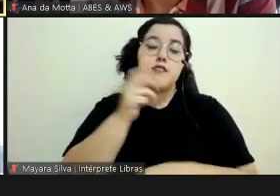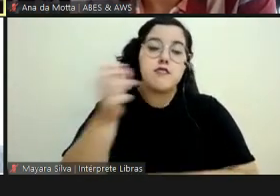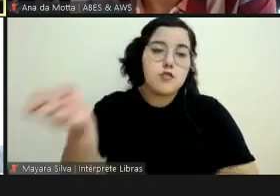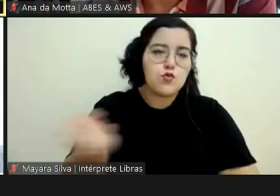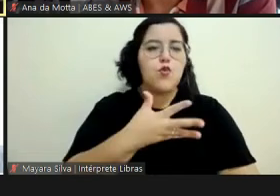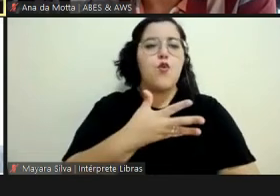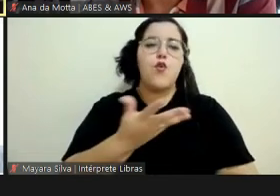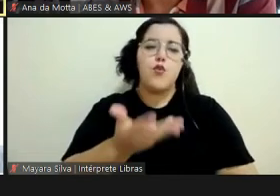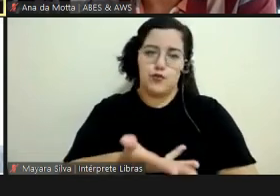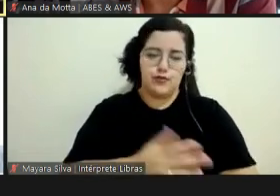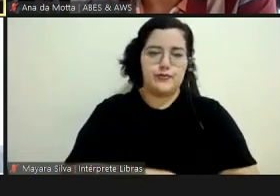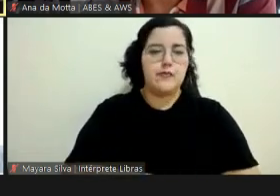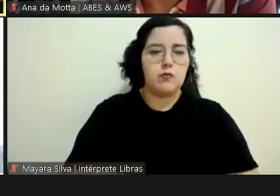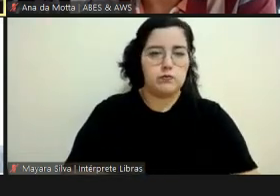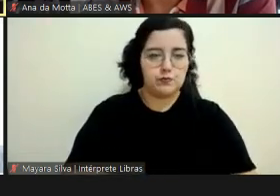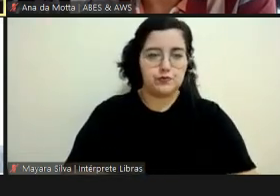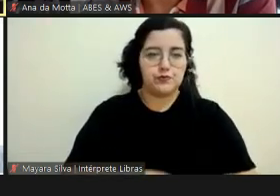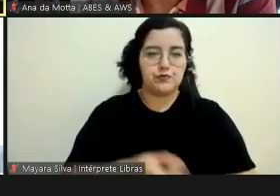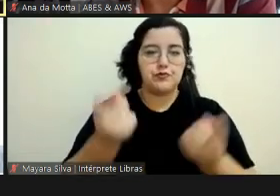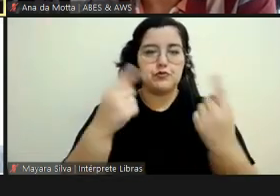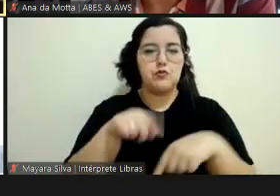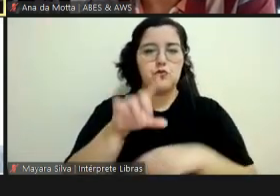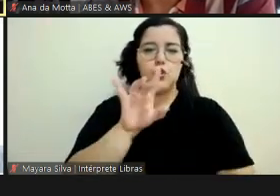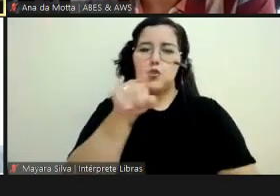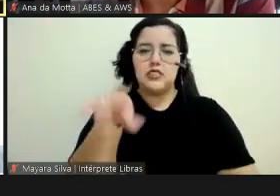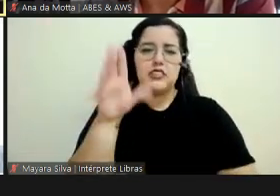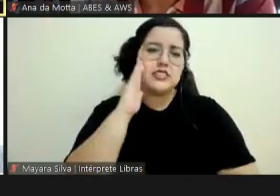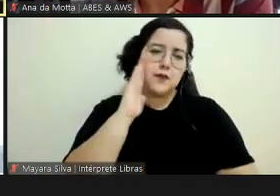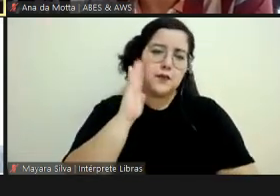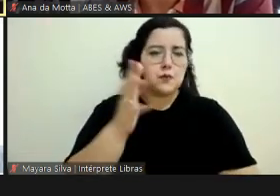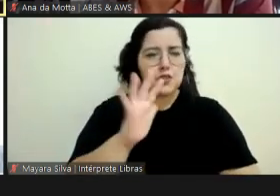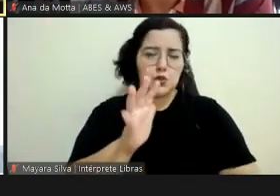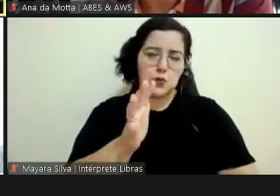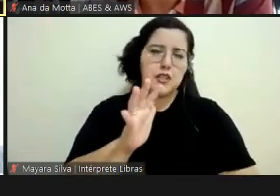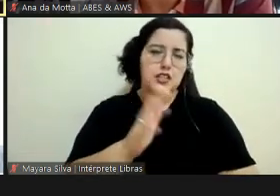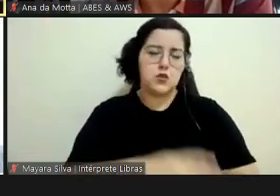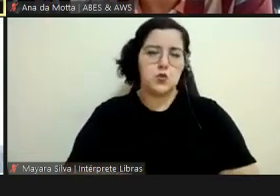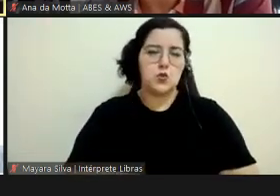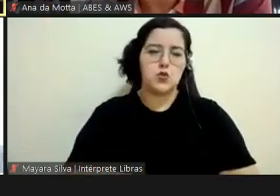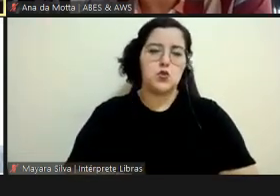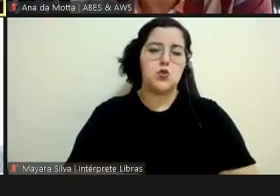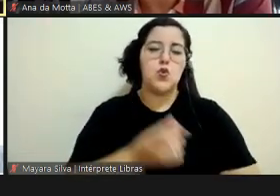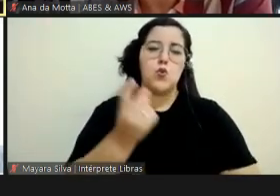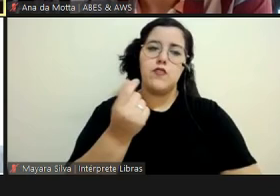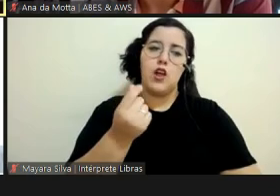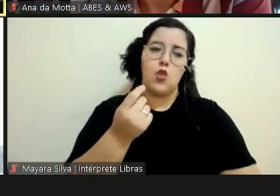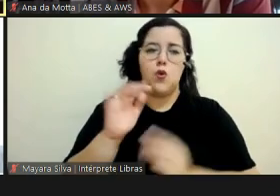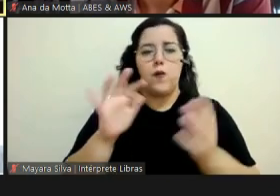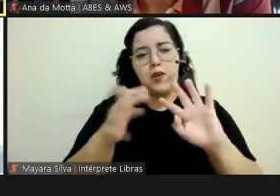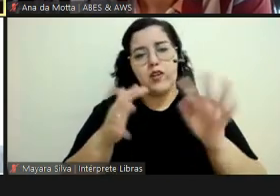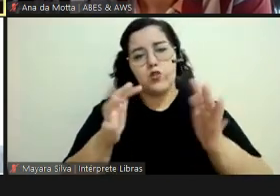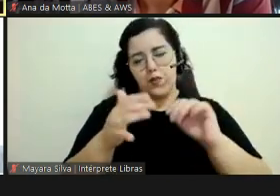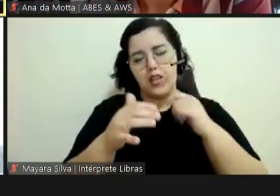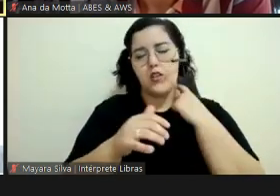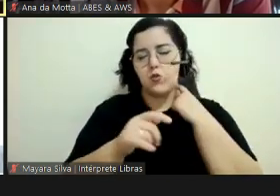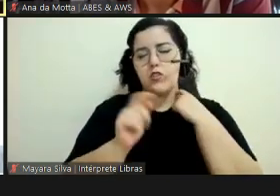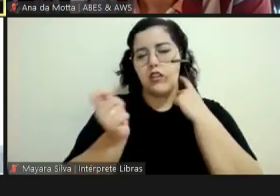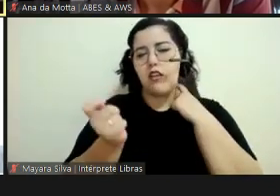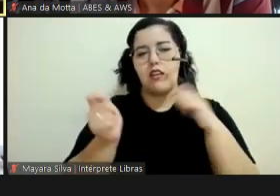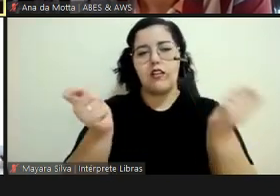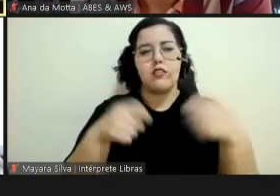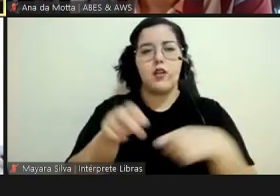licitações. Aqui, só para vocês terem uma ideia, né, a partir de quanto, qual é a aplicabilidade dessa